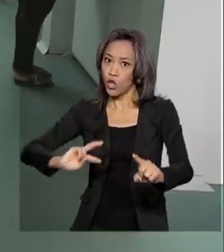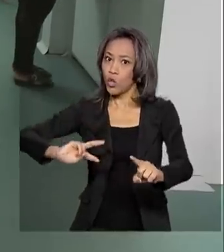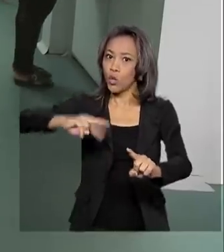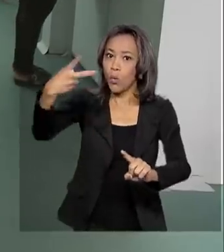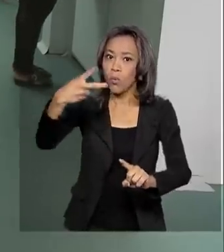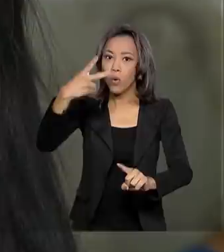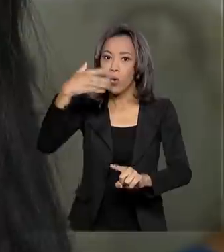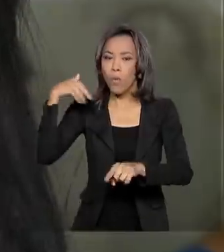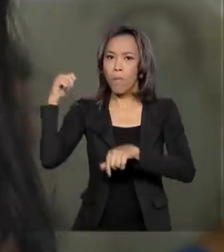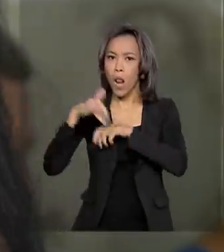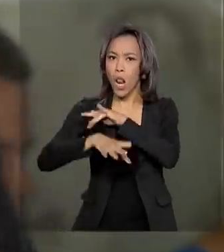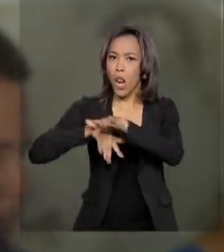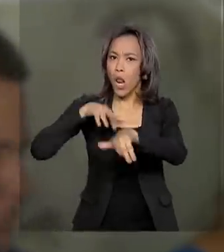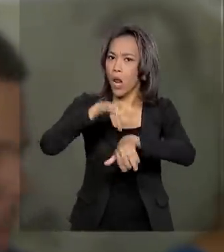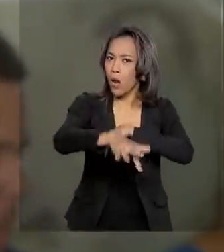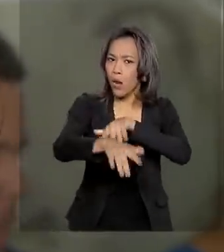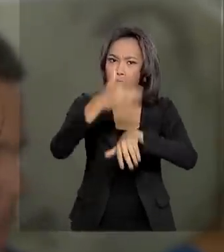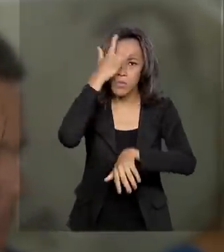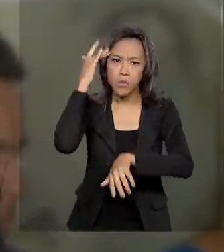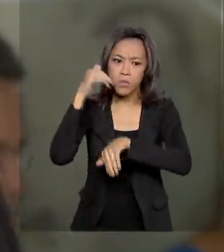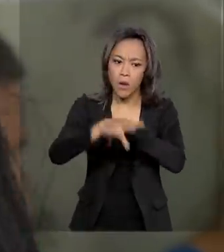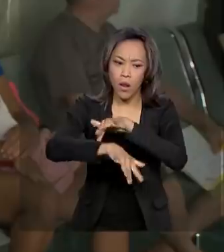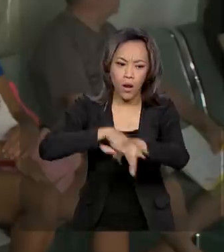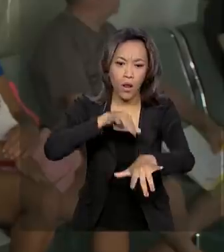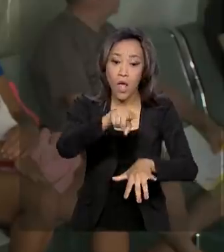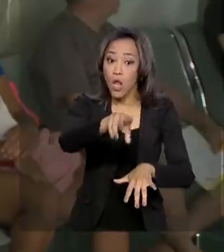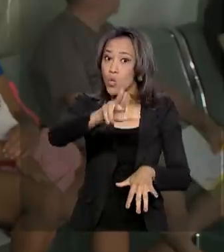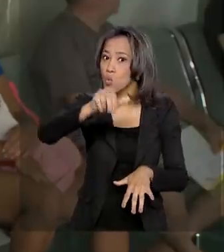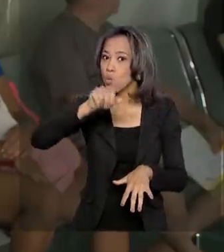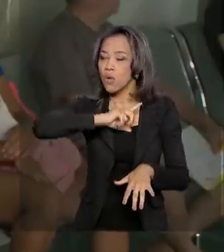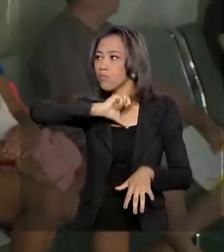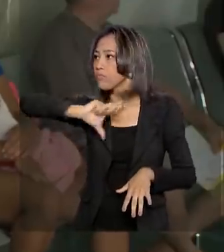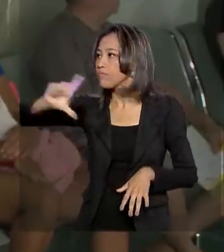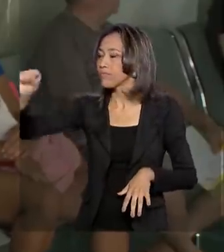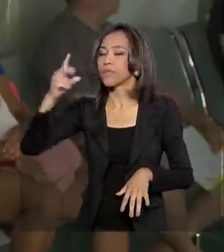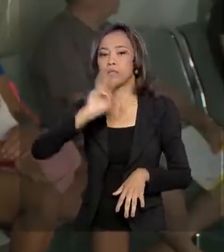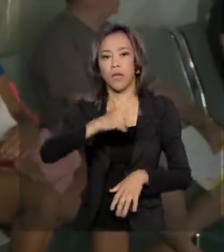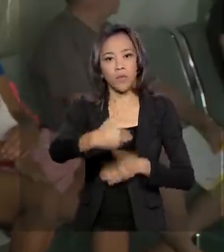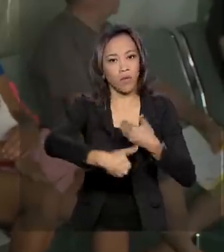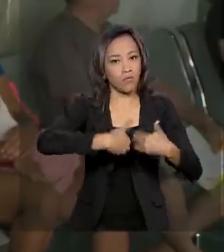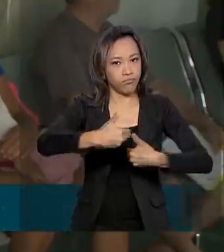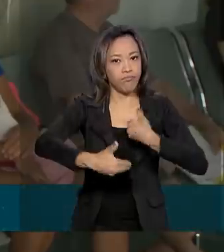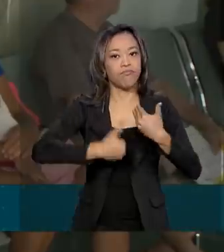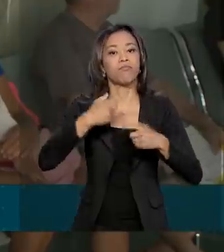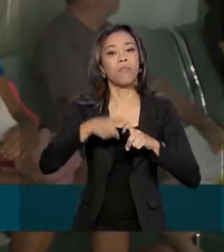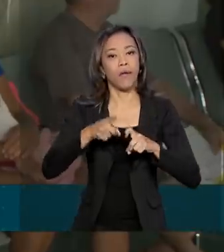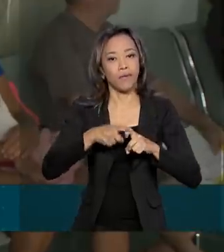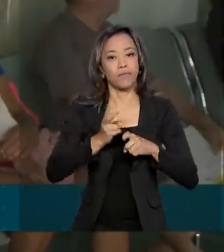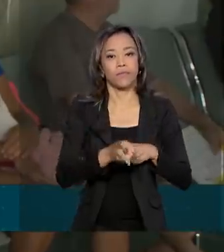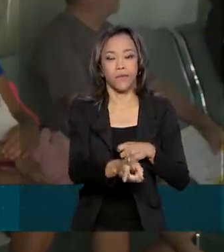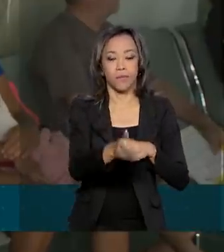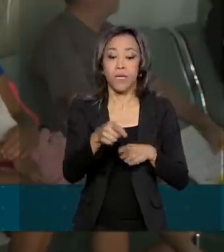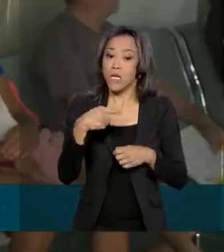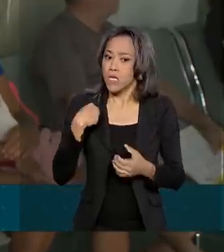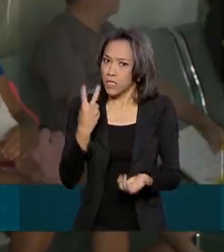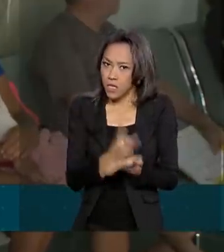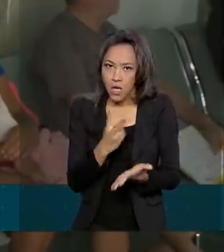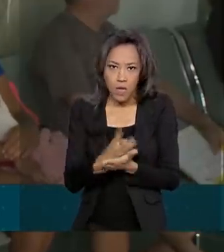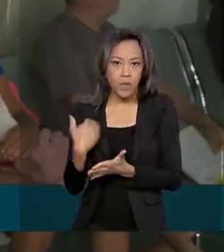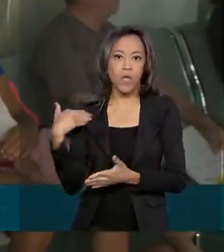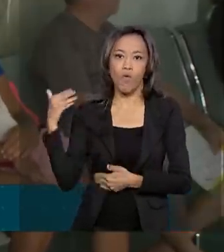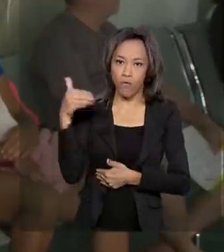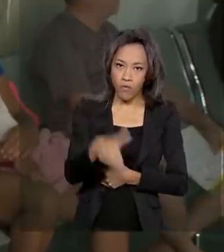pacientes. Rosana conta que nunca saiu do local sem receber atenção médica. Eu, pelo menos todas as vezes que venho, consigo um